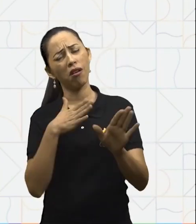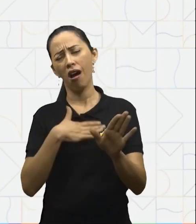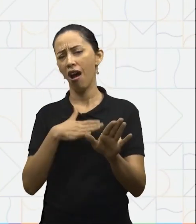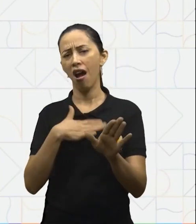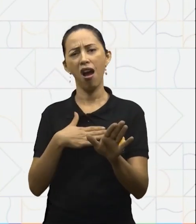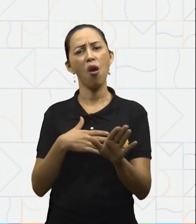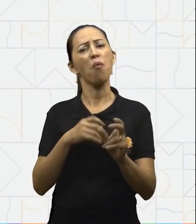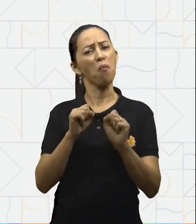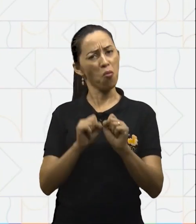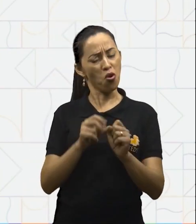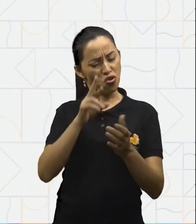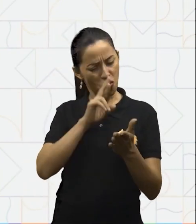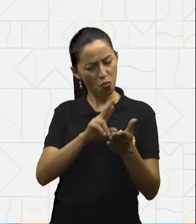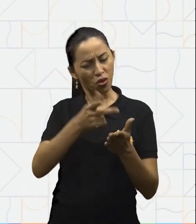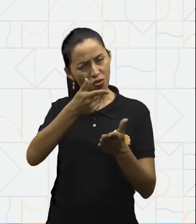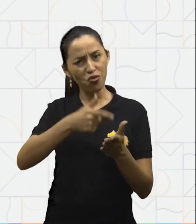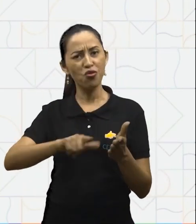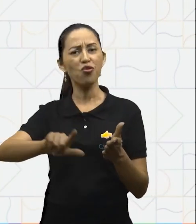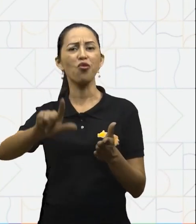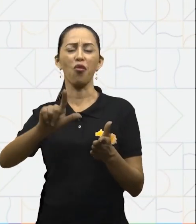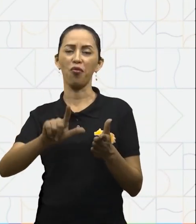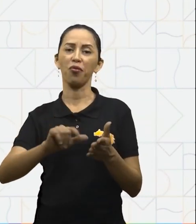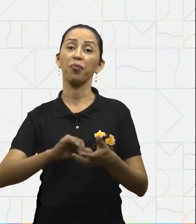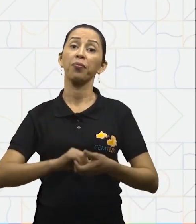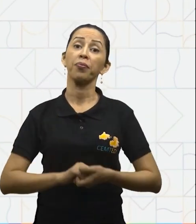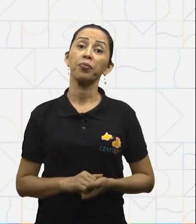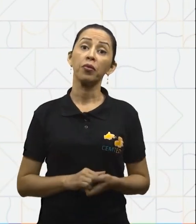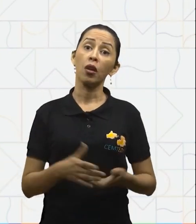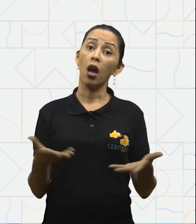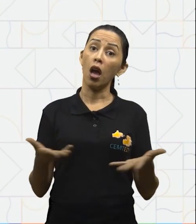refaça as questões, eu tenho certeza que você acertará.